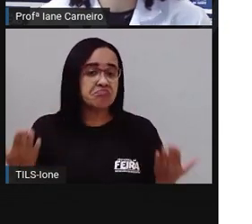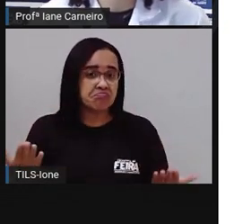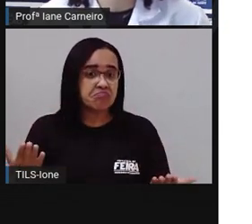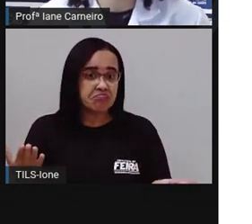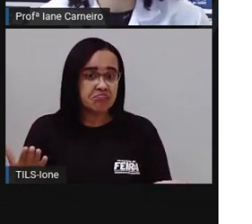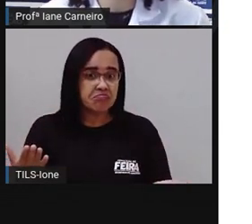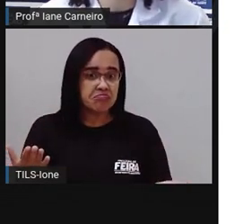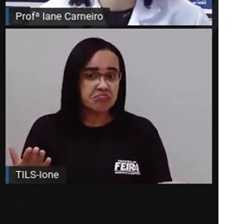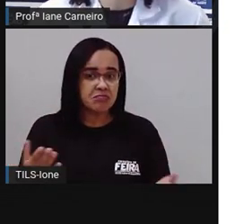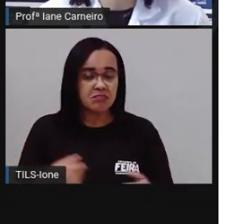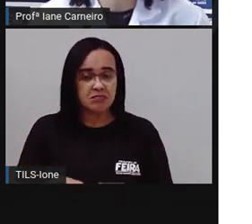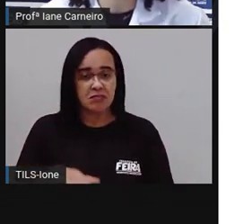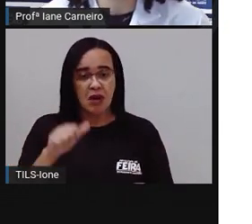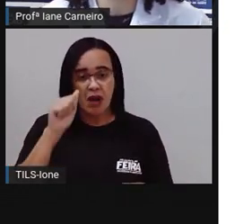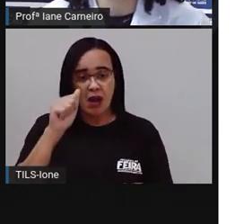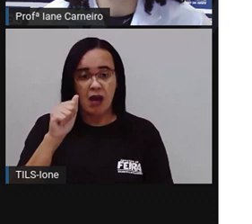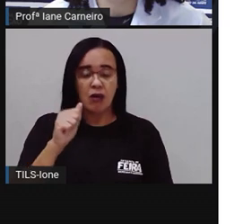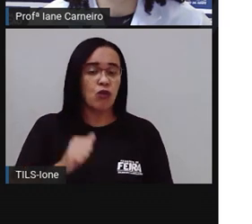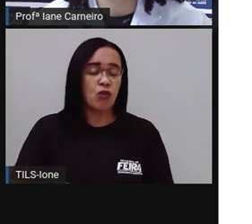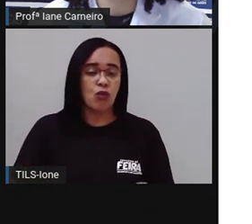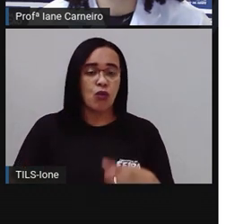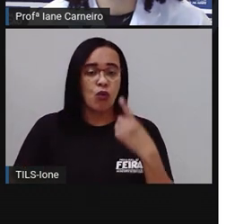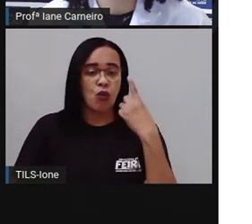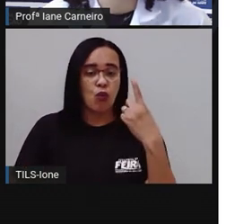jarra 1, jarra 2 ou jarra 3?